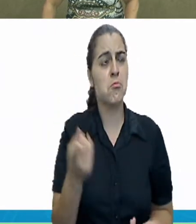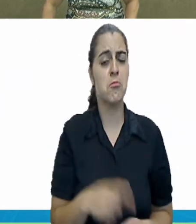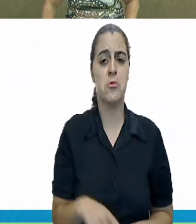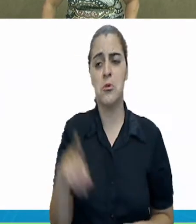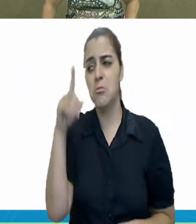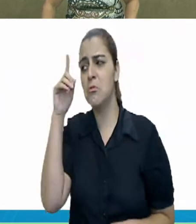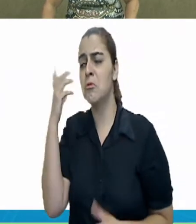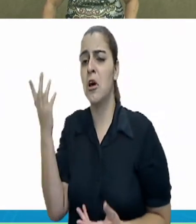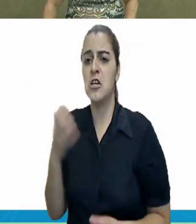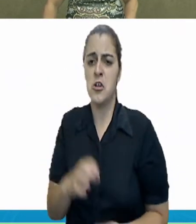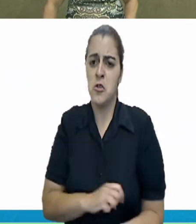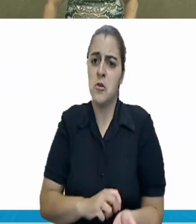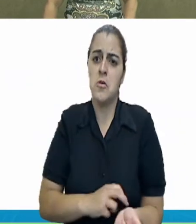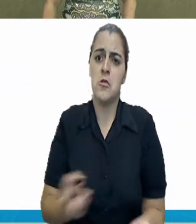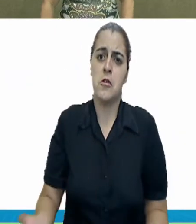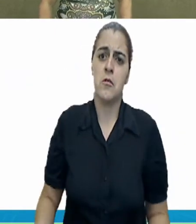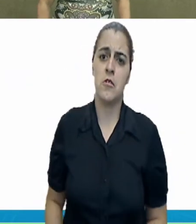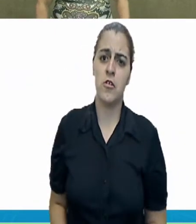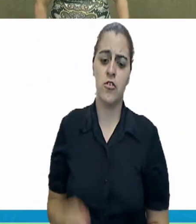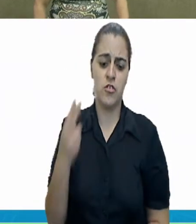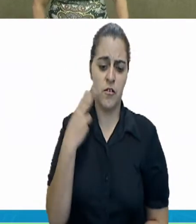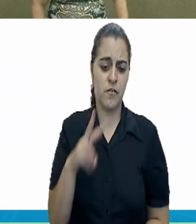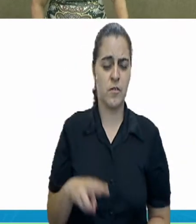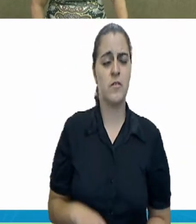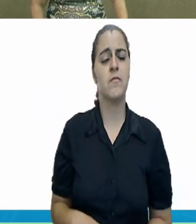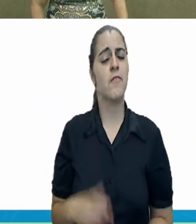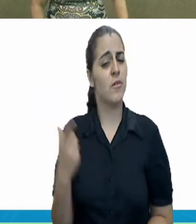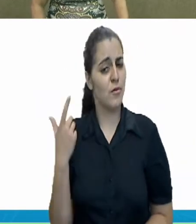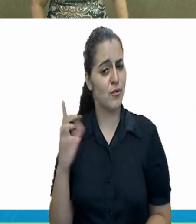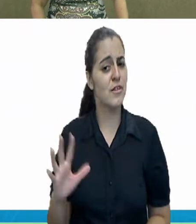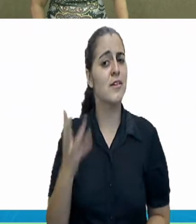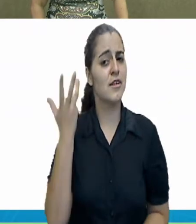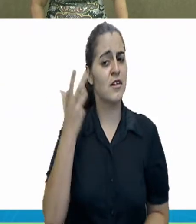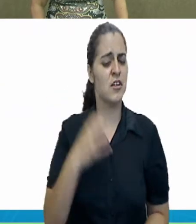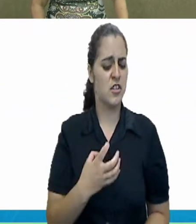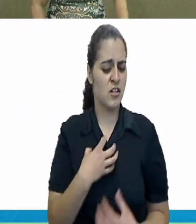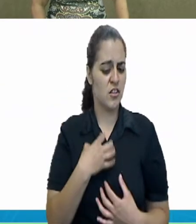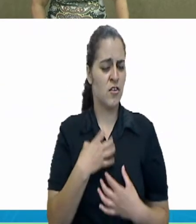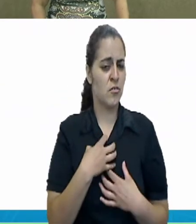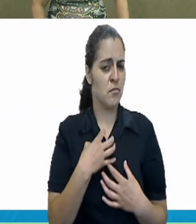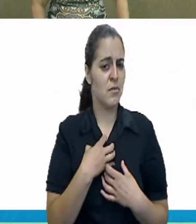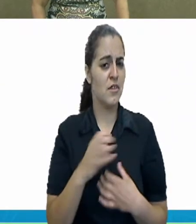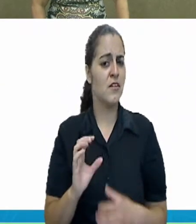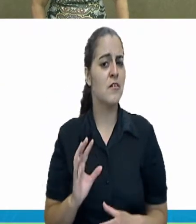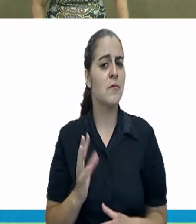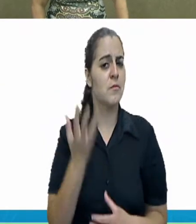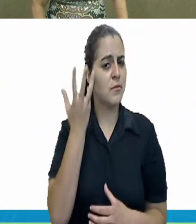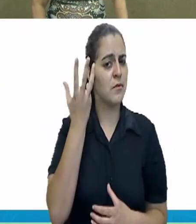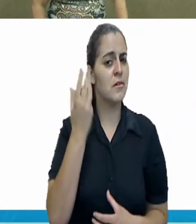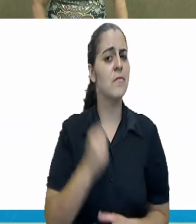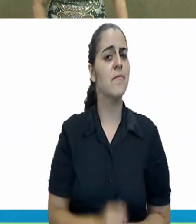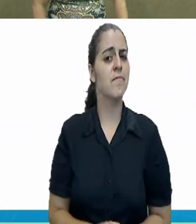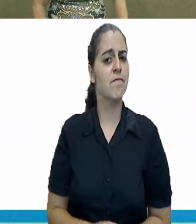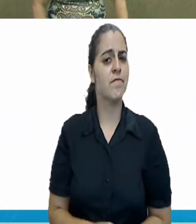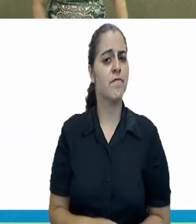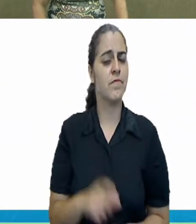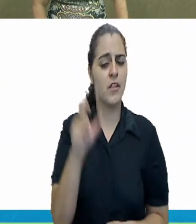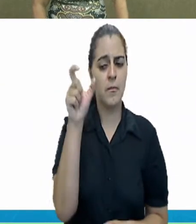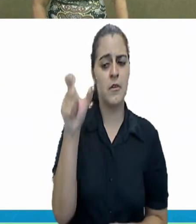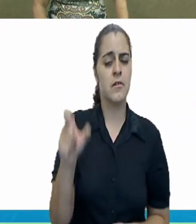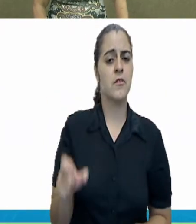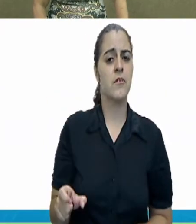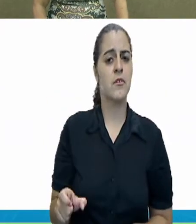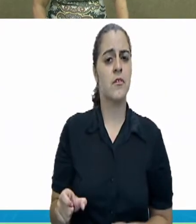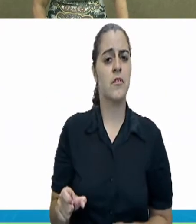E a raiva então? De vez em quando, esses sentimentos também aparecem na Hilley